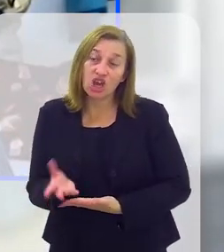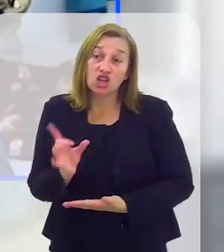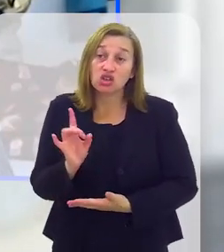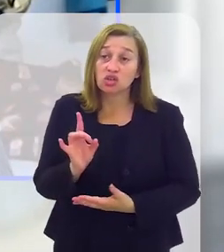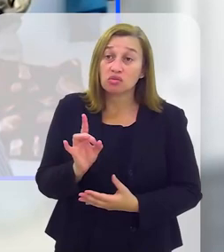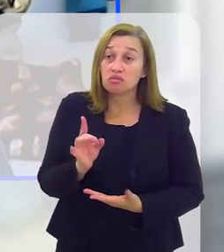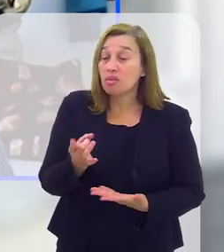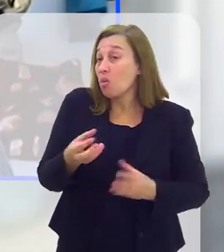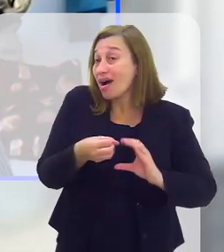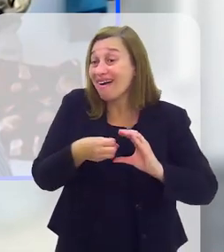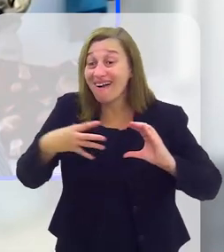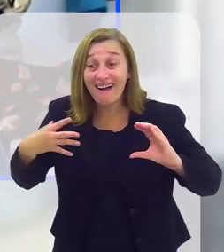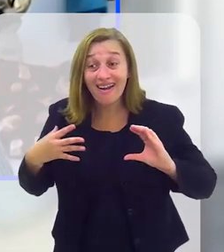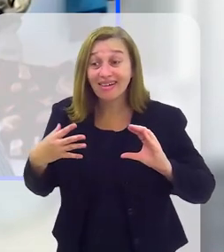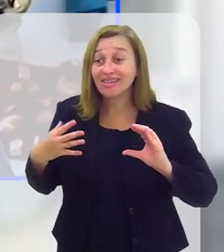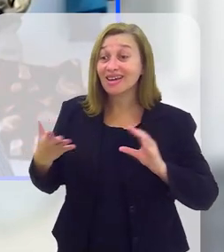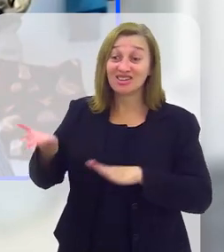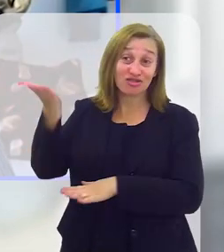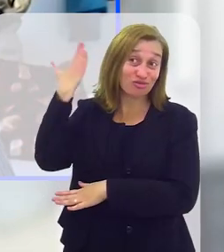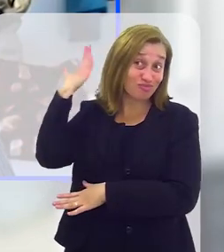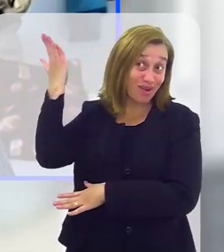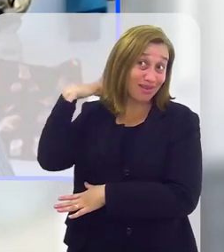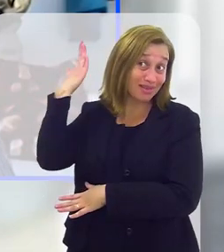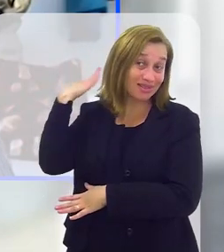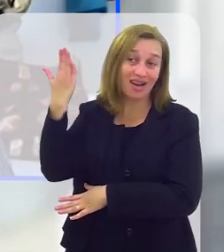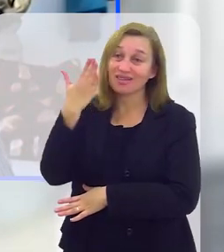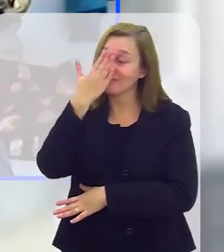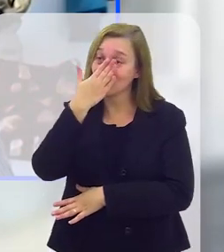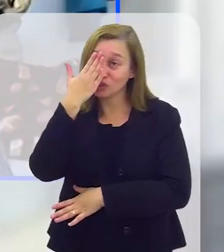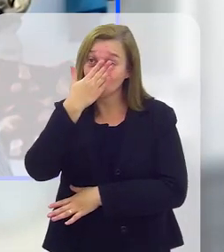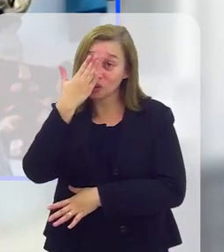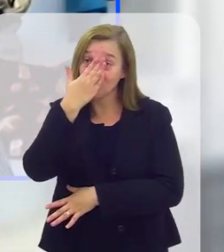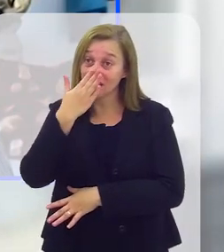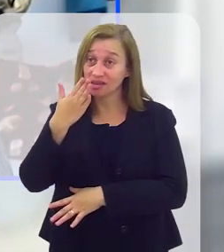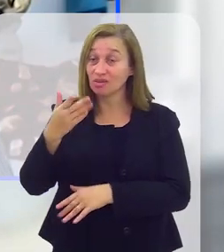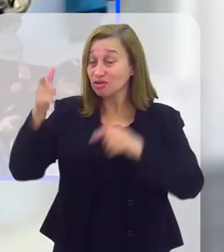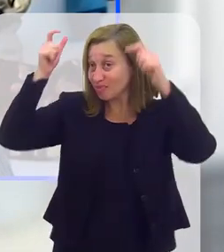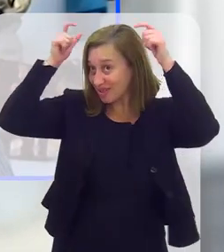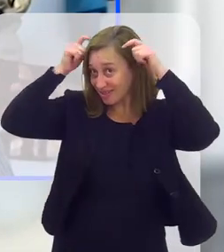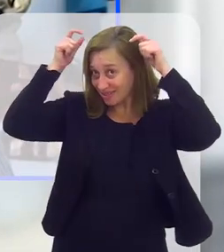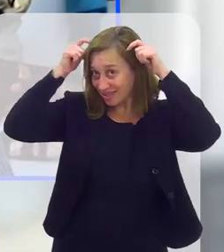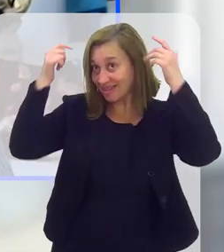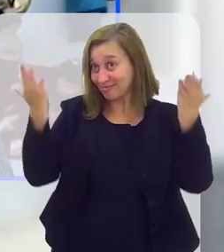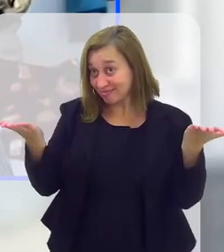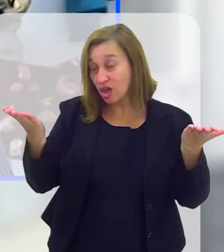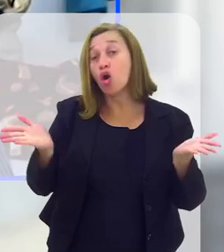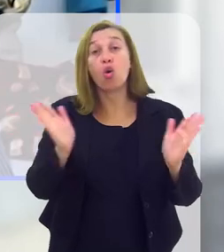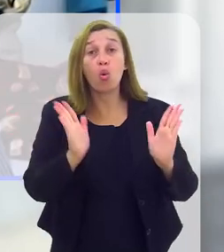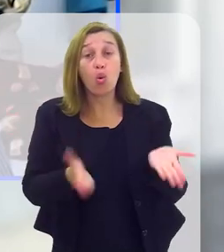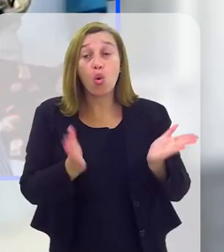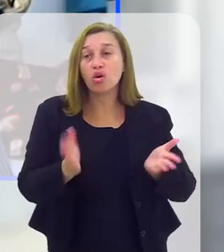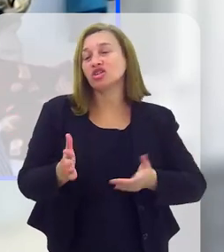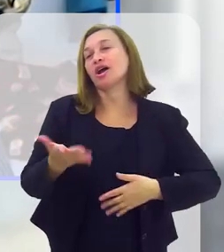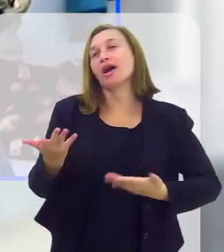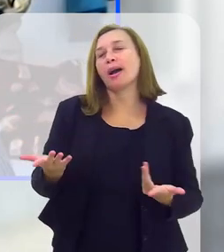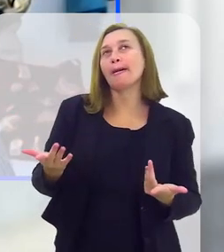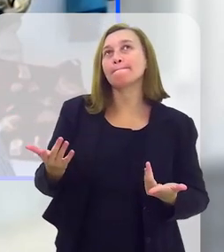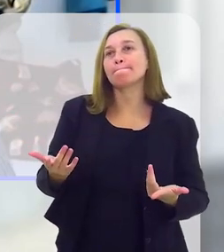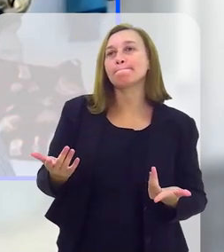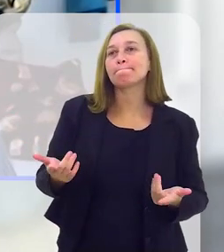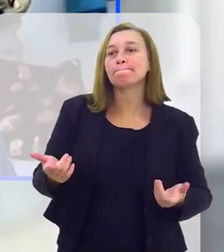sua própria filha, ou seja, é apenas uma categoria da prostituição monárquica.